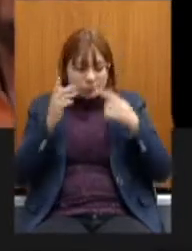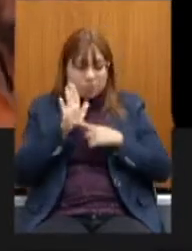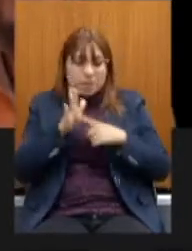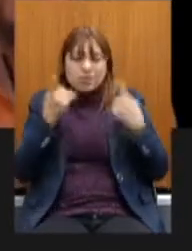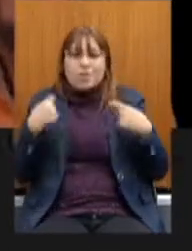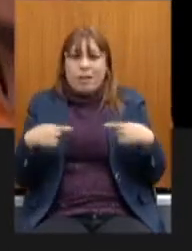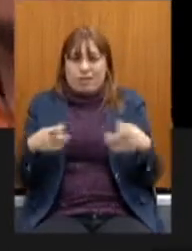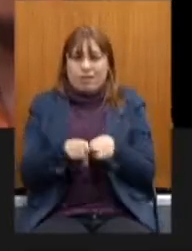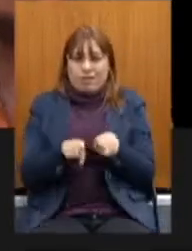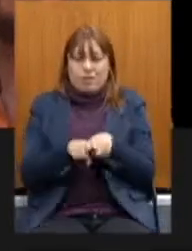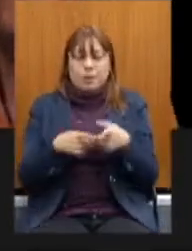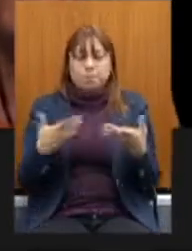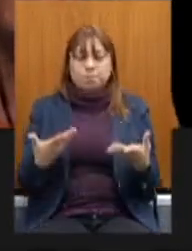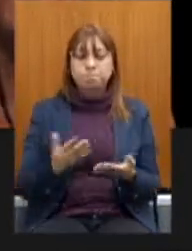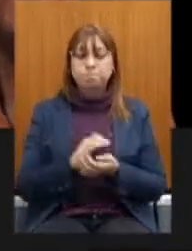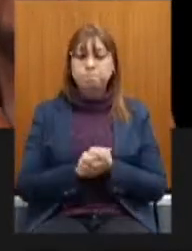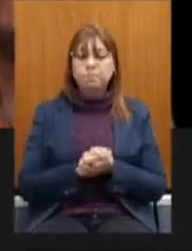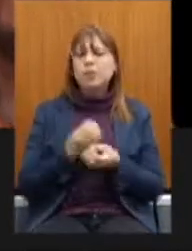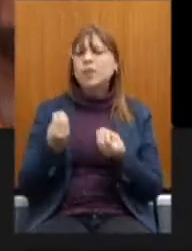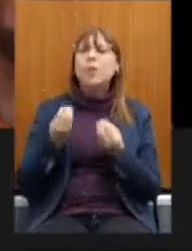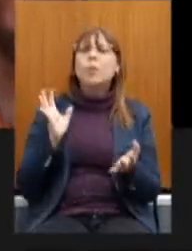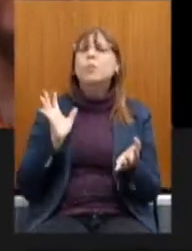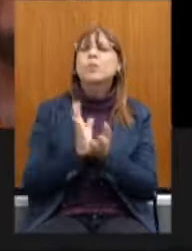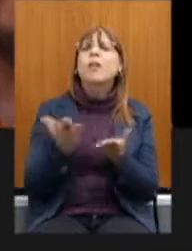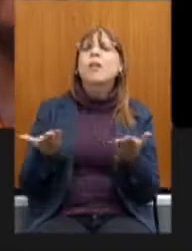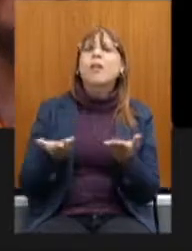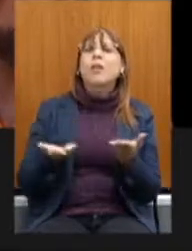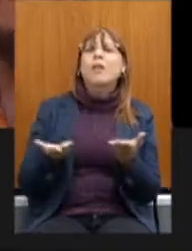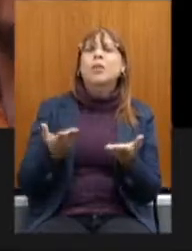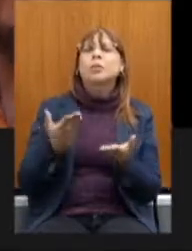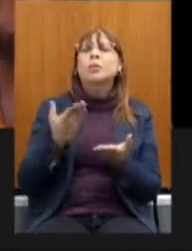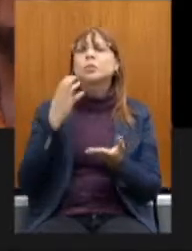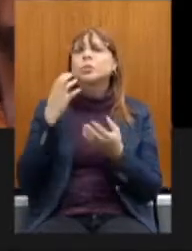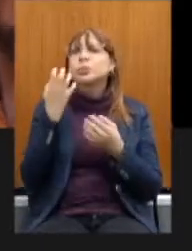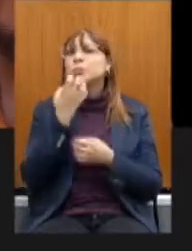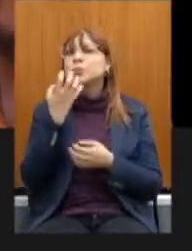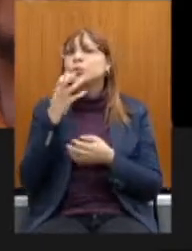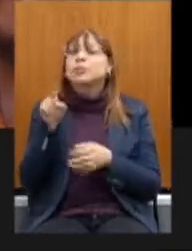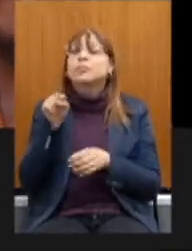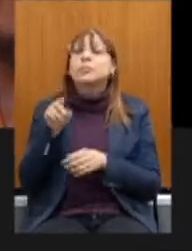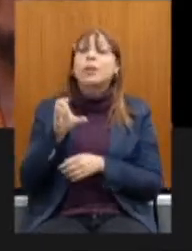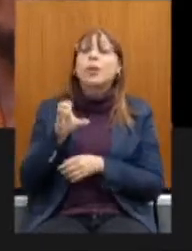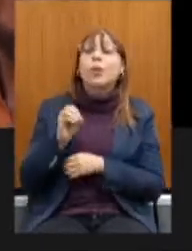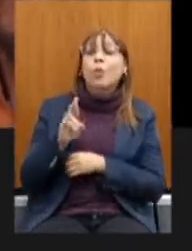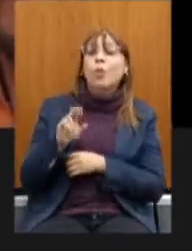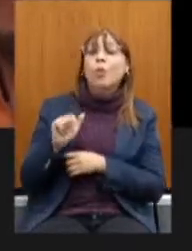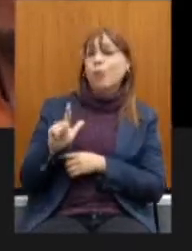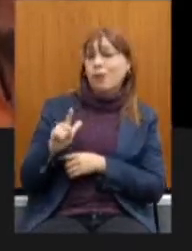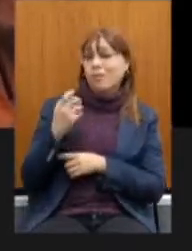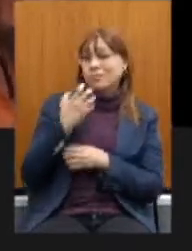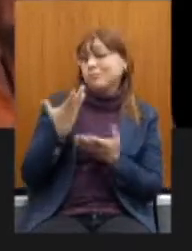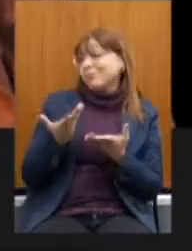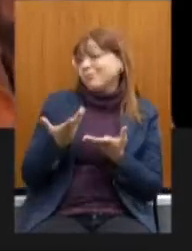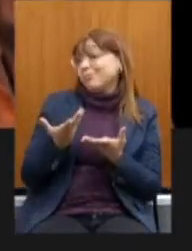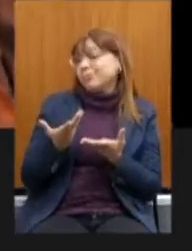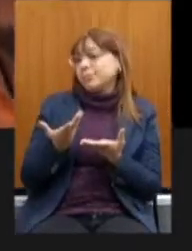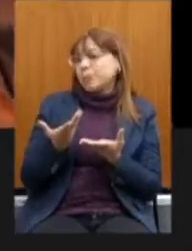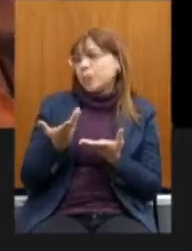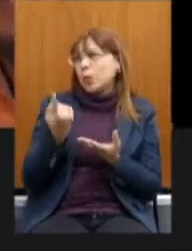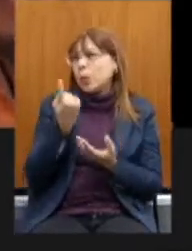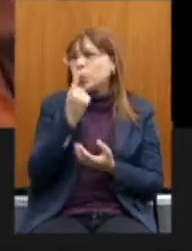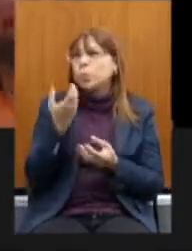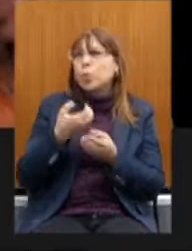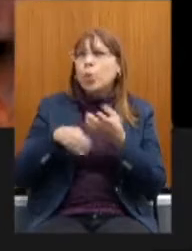Qual é a situação atual dos músicos do coral lírico de Minas Gerais? O que aconteceu? O último concurso de